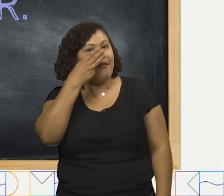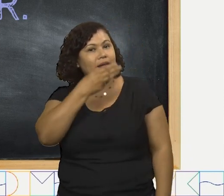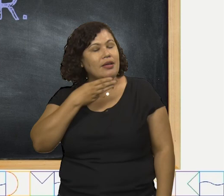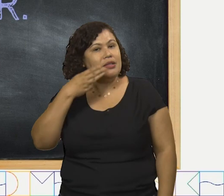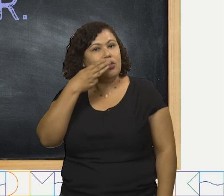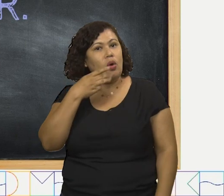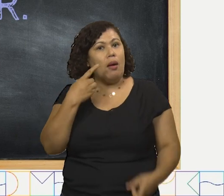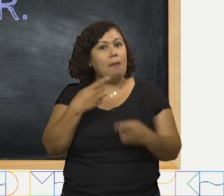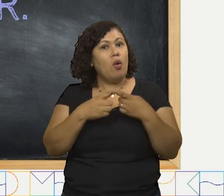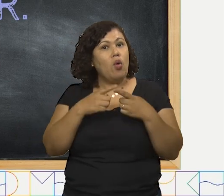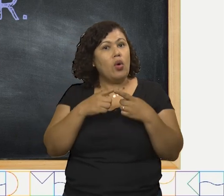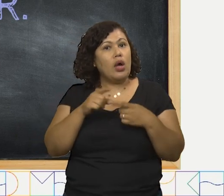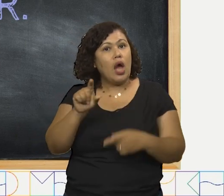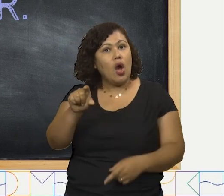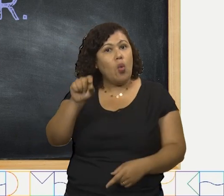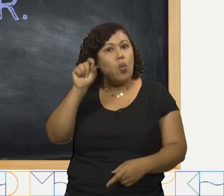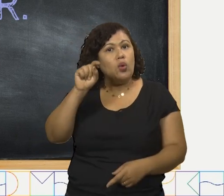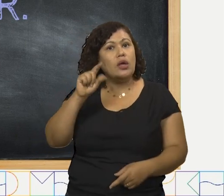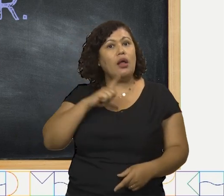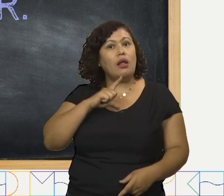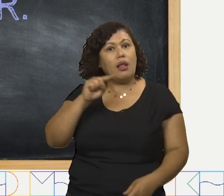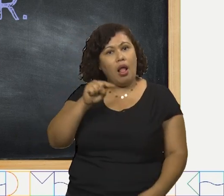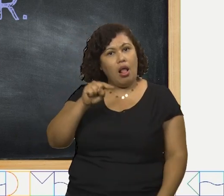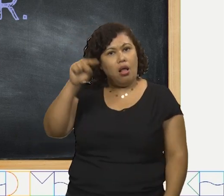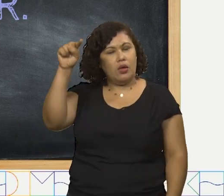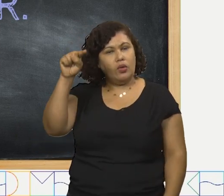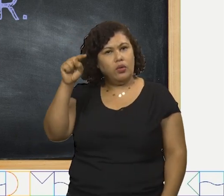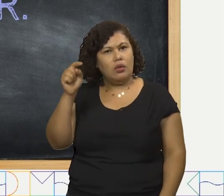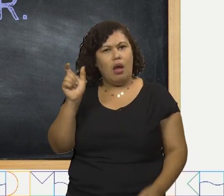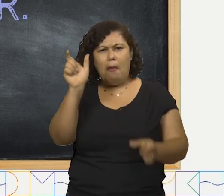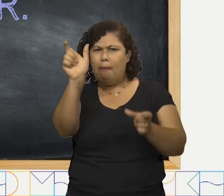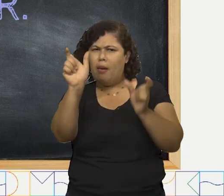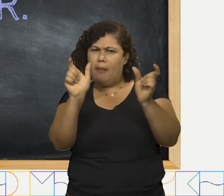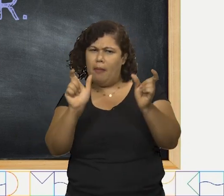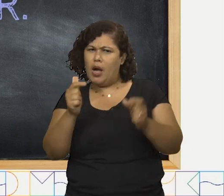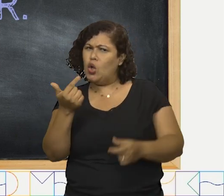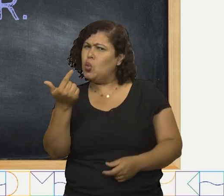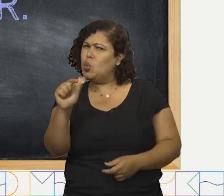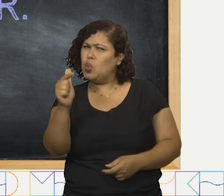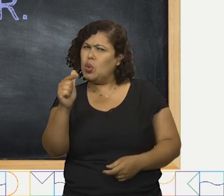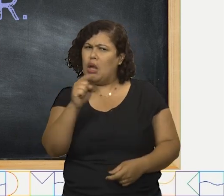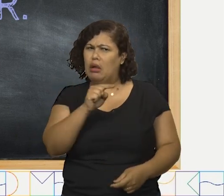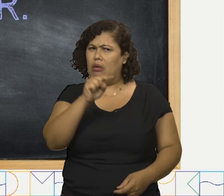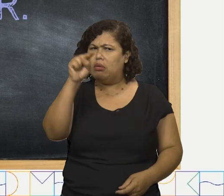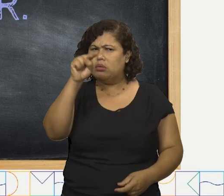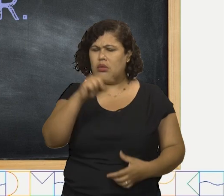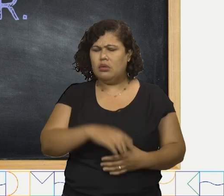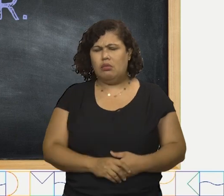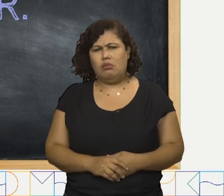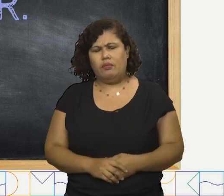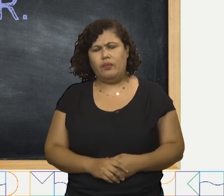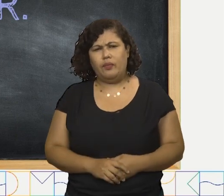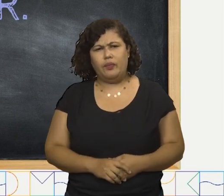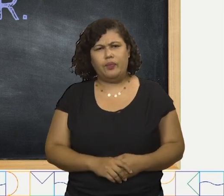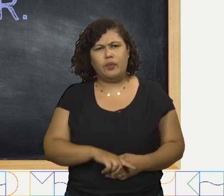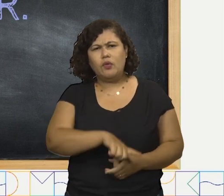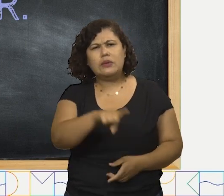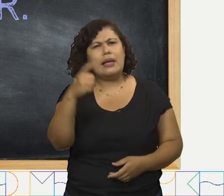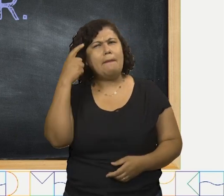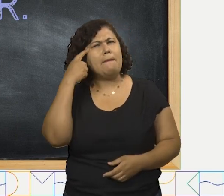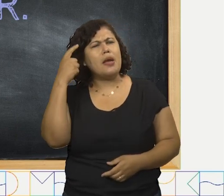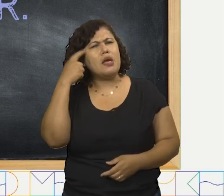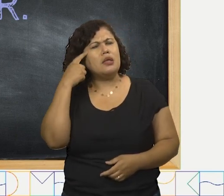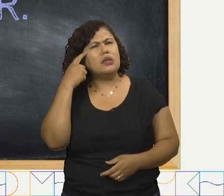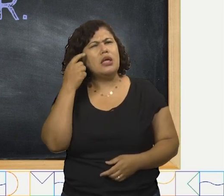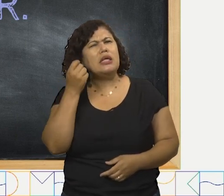acentuada. As outras não recebem acento. Você deve estar se perguntando se todas